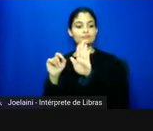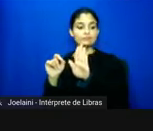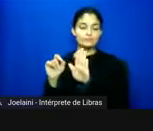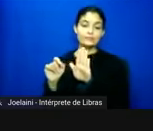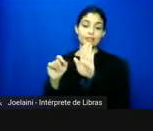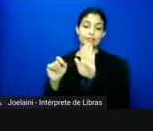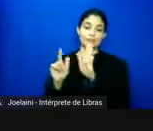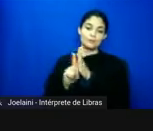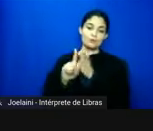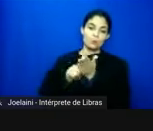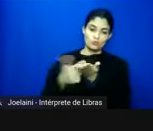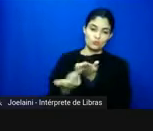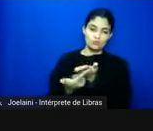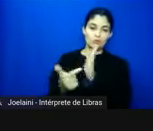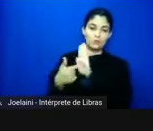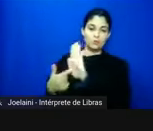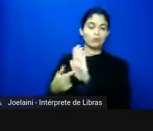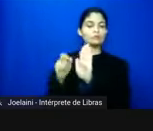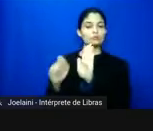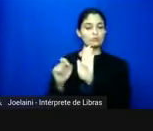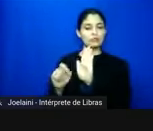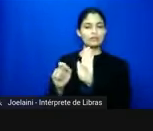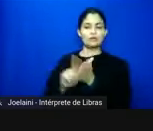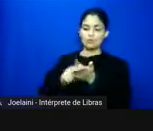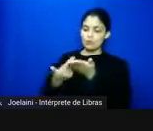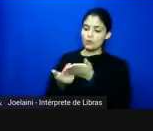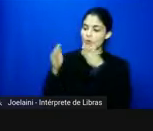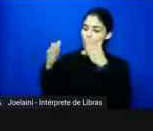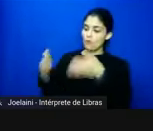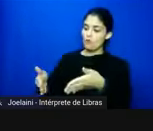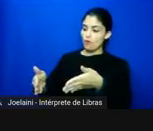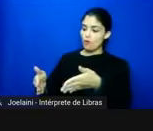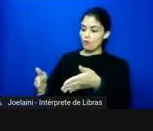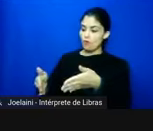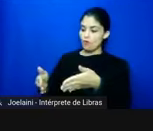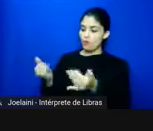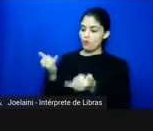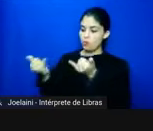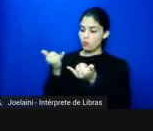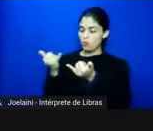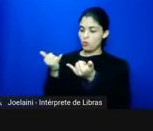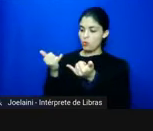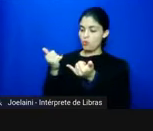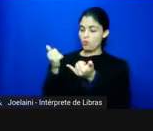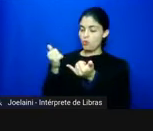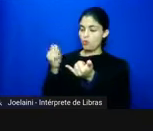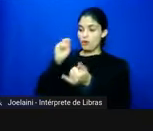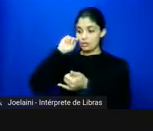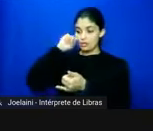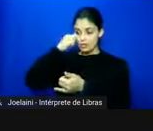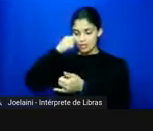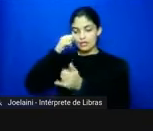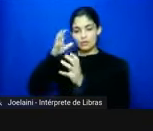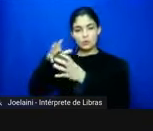que diz respeito aos jornais da imprensa negra aí então que é uma é um